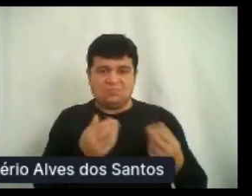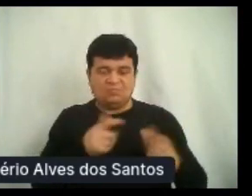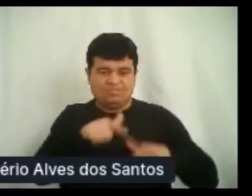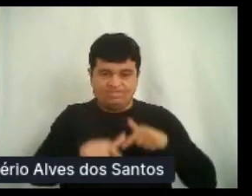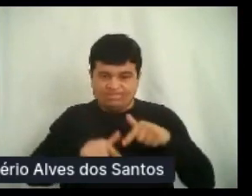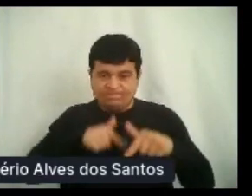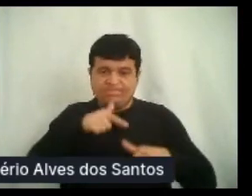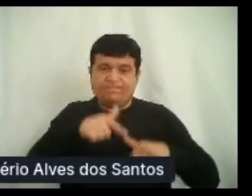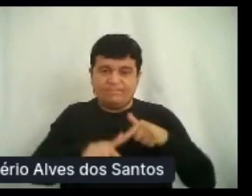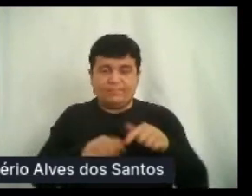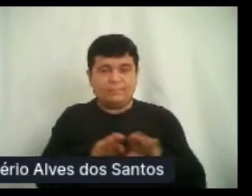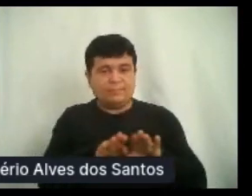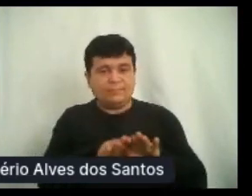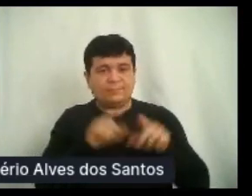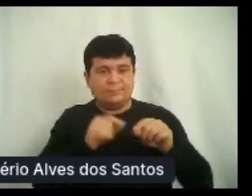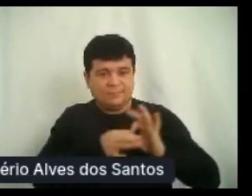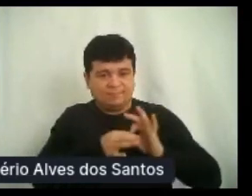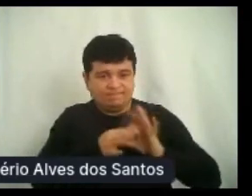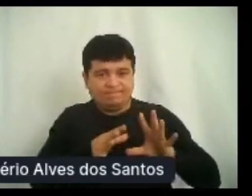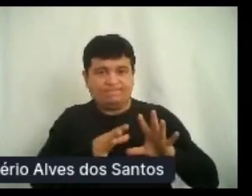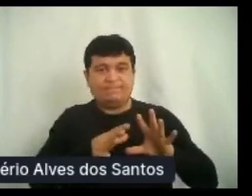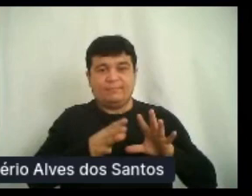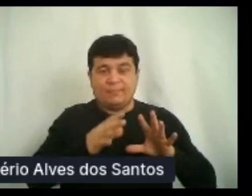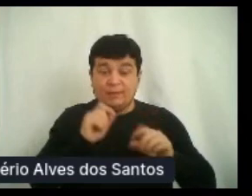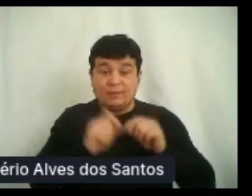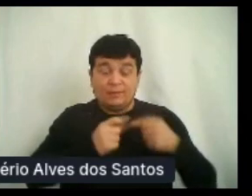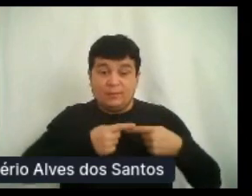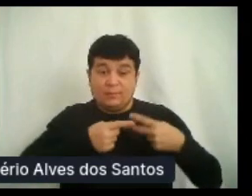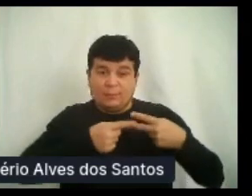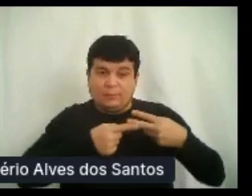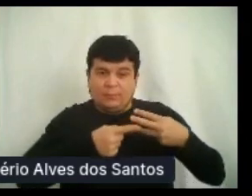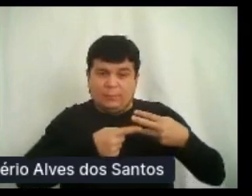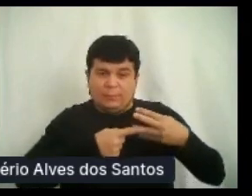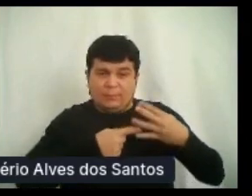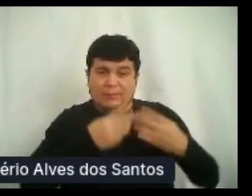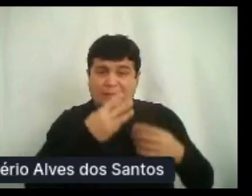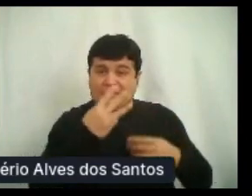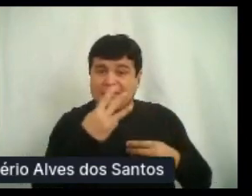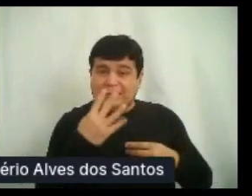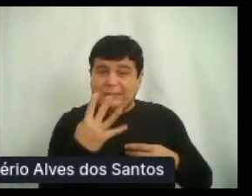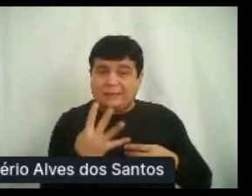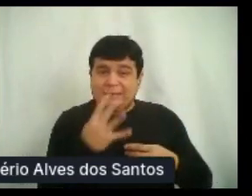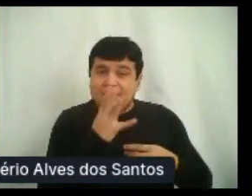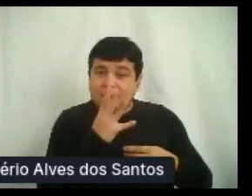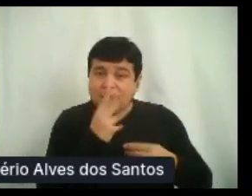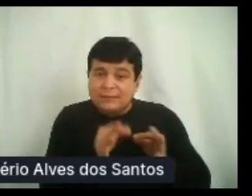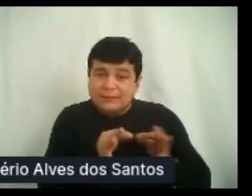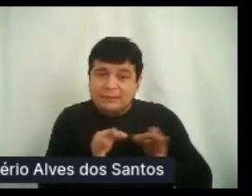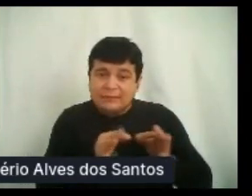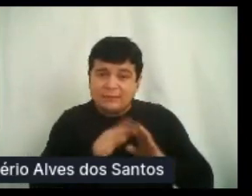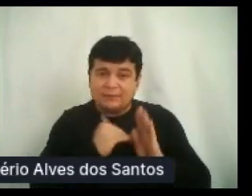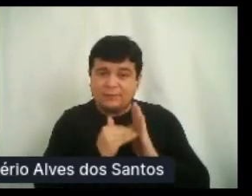pela disponibilidade nessas 34 longas semanas de organização de evento e por toda a dedicação e